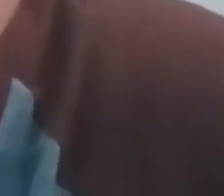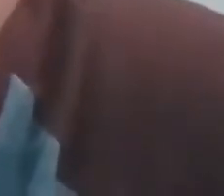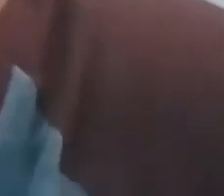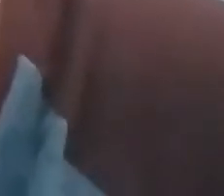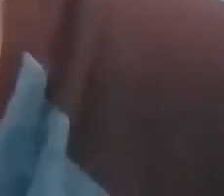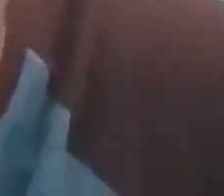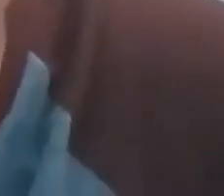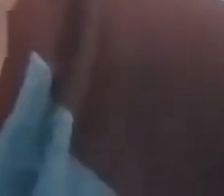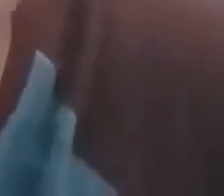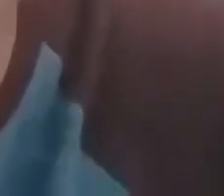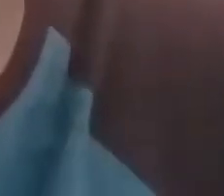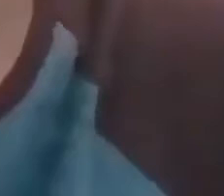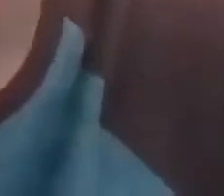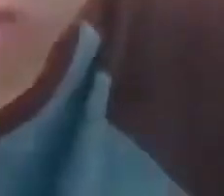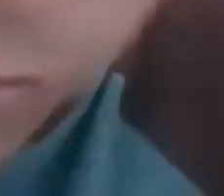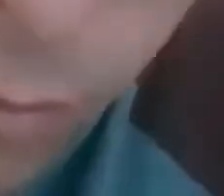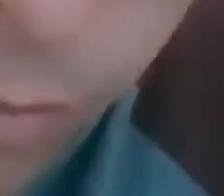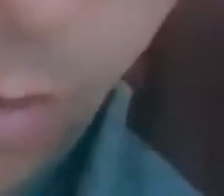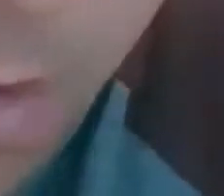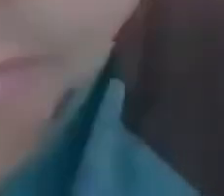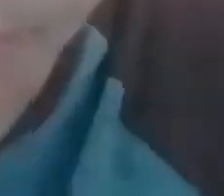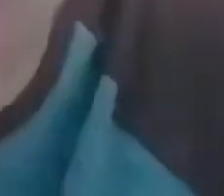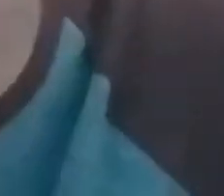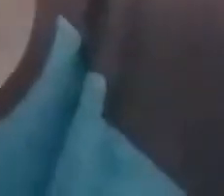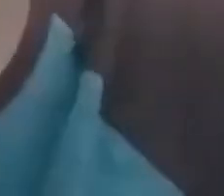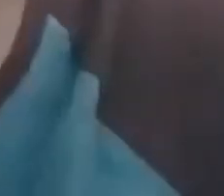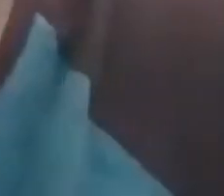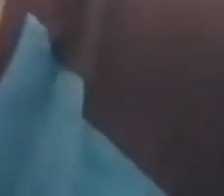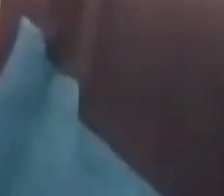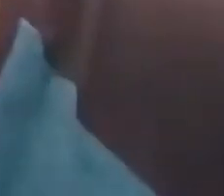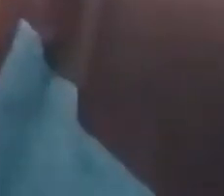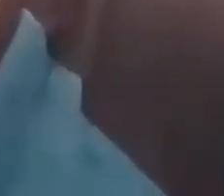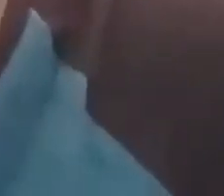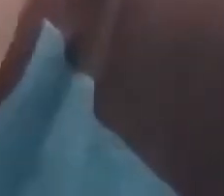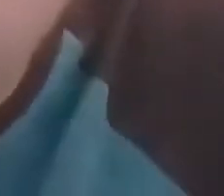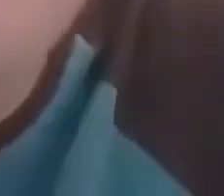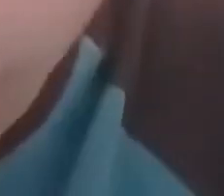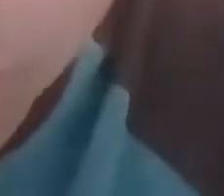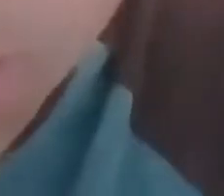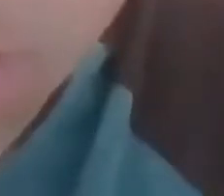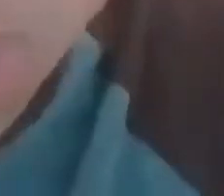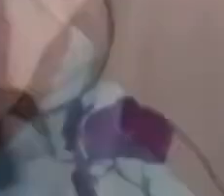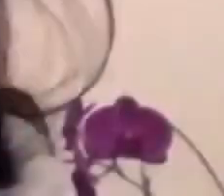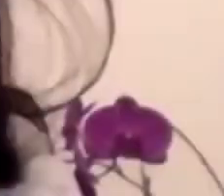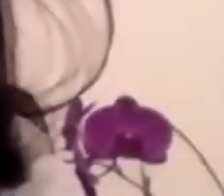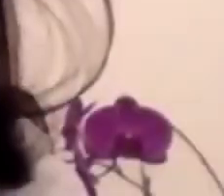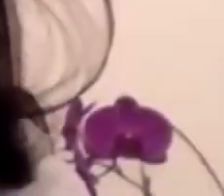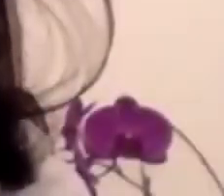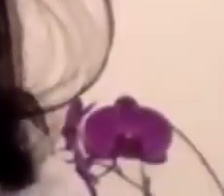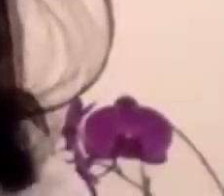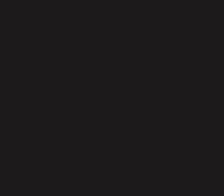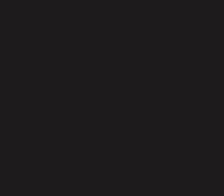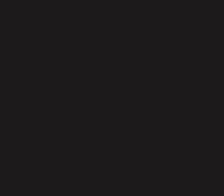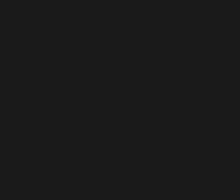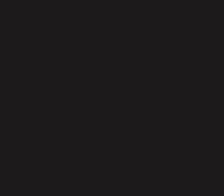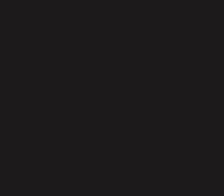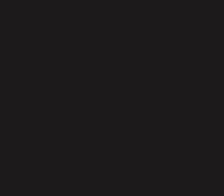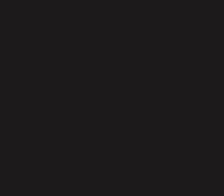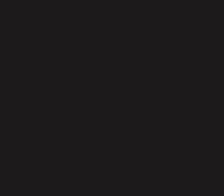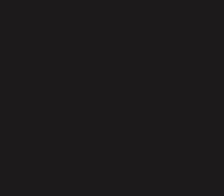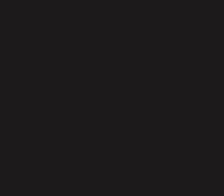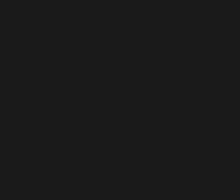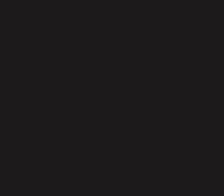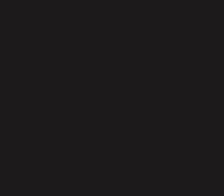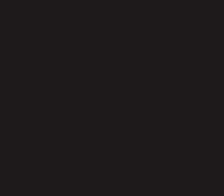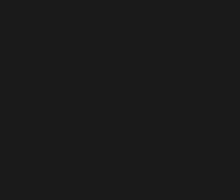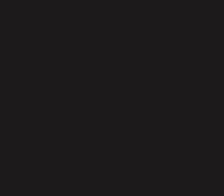ritmo diferente dos outros, porque nosso ritmo é lento. Quando for falar com a